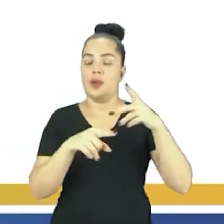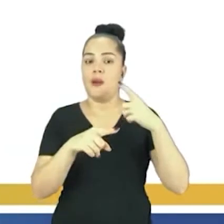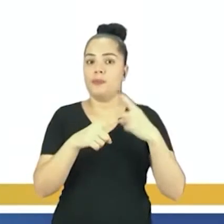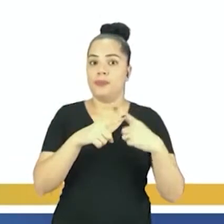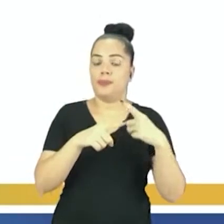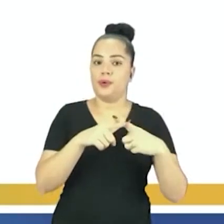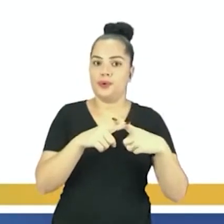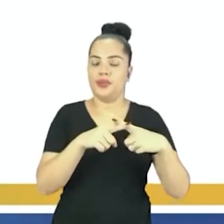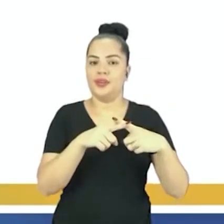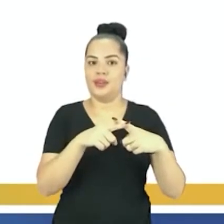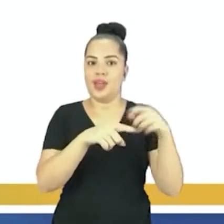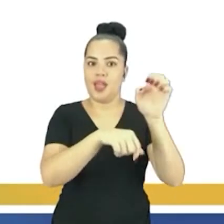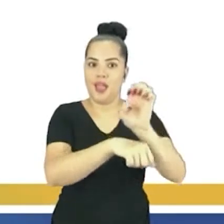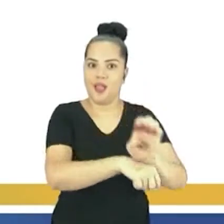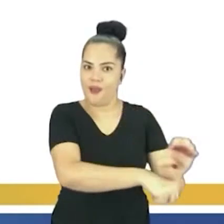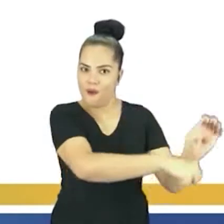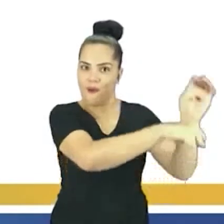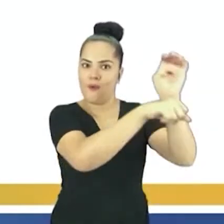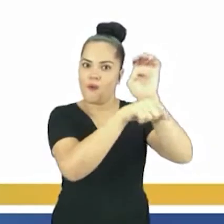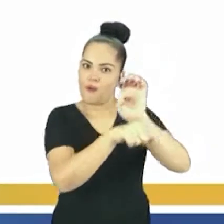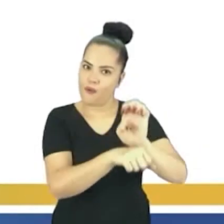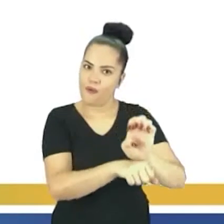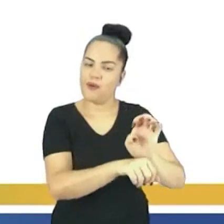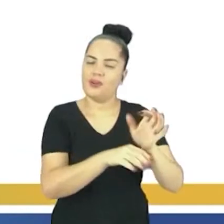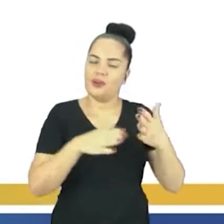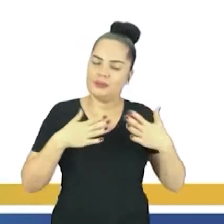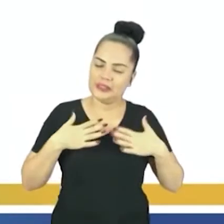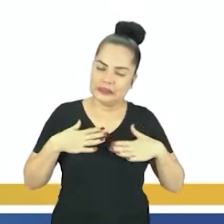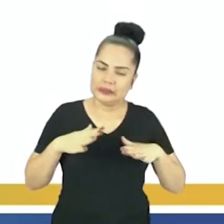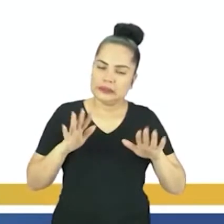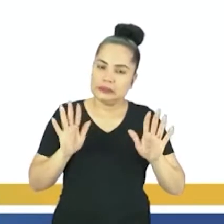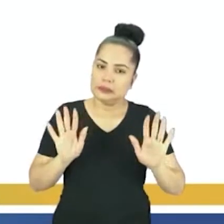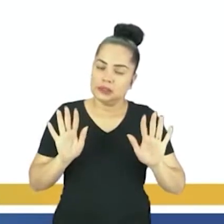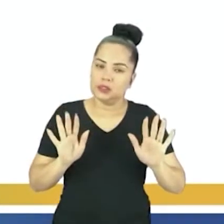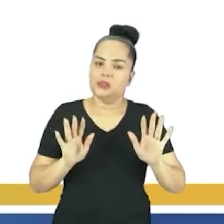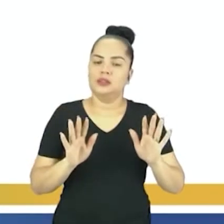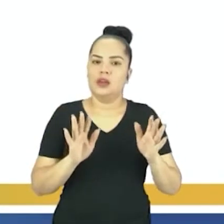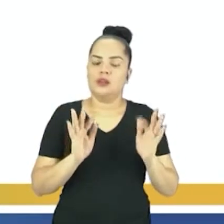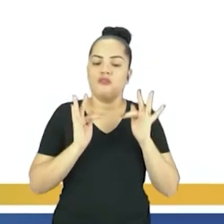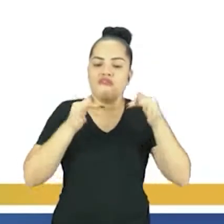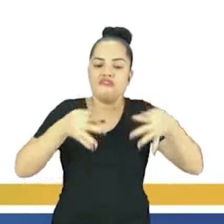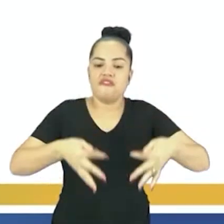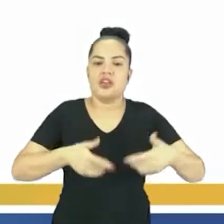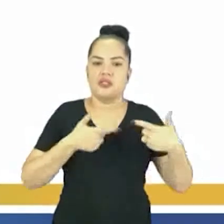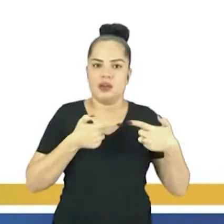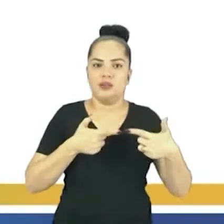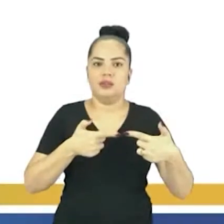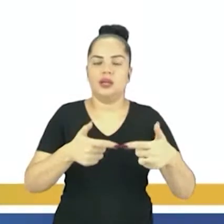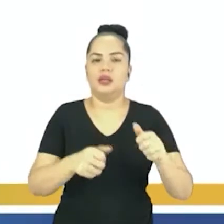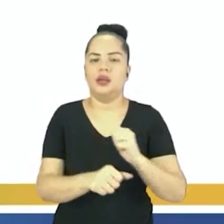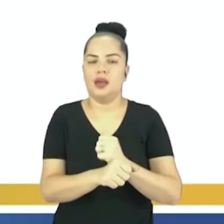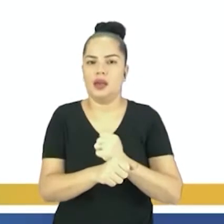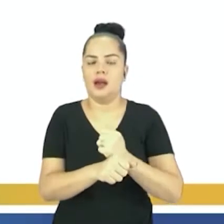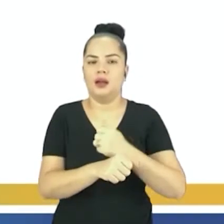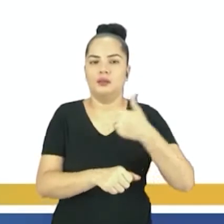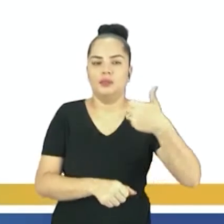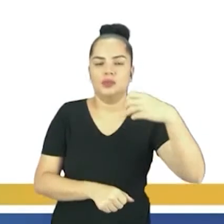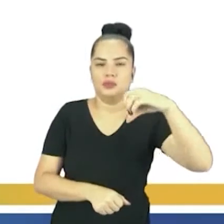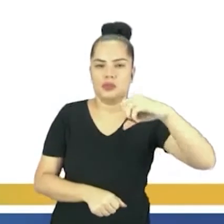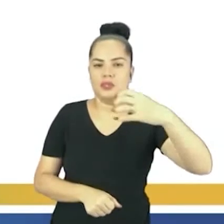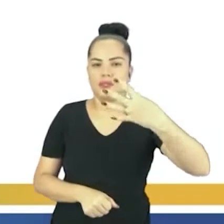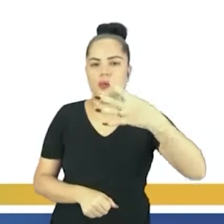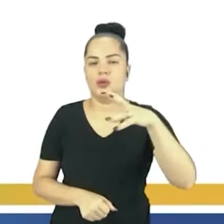fragilizados pelo pós Segunda Guerra Mundial no final de 1945. Então, não havia como também